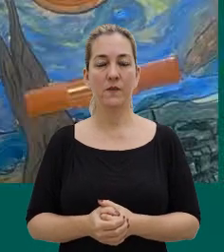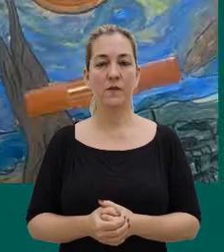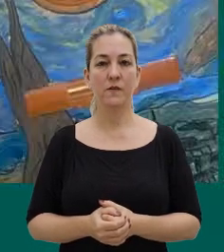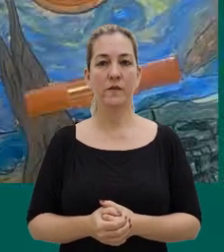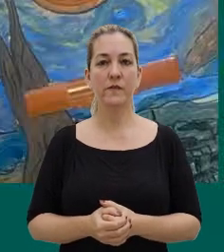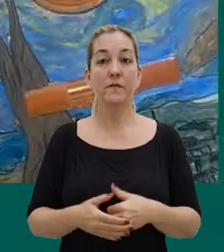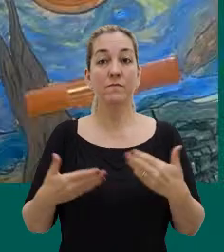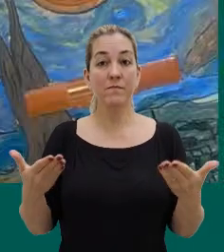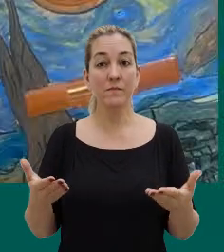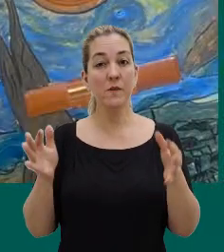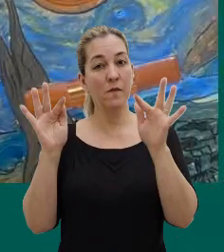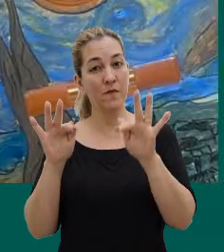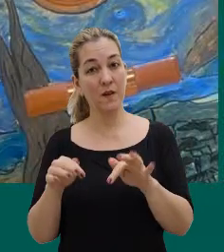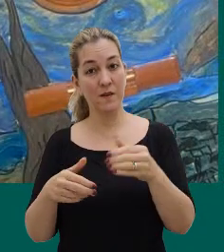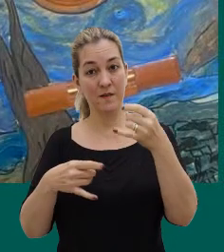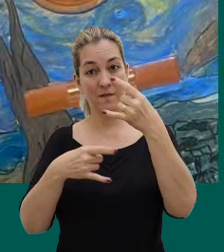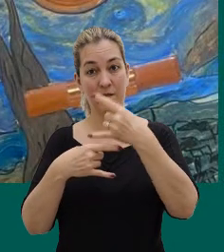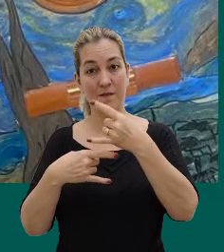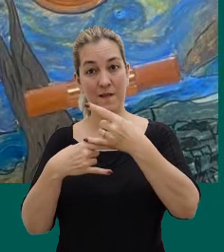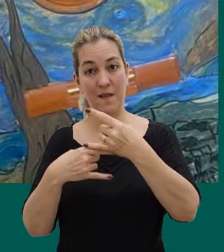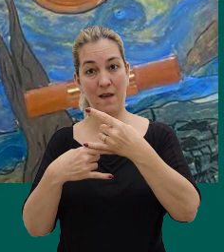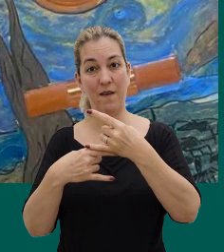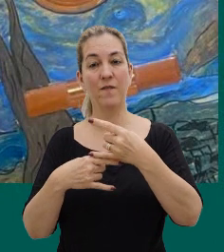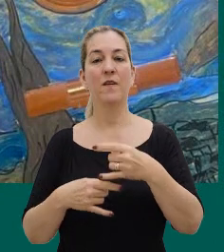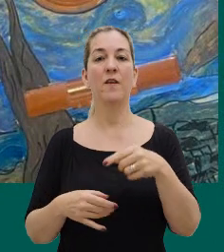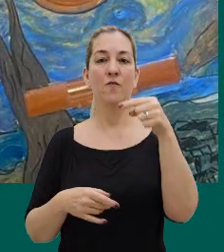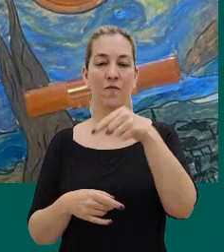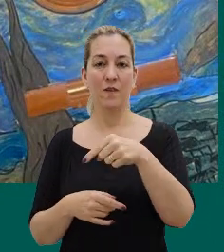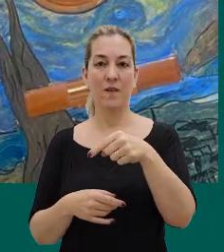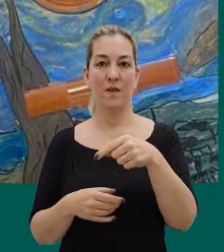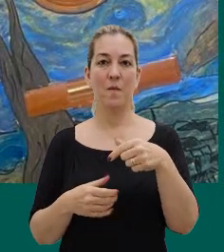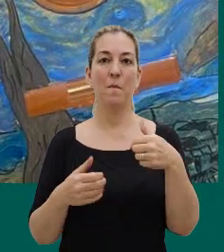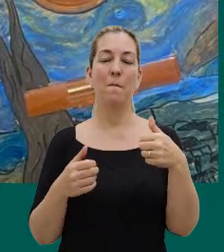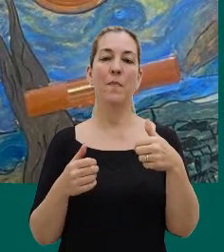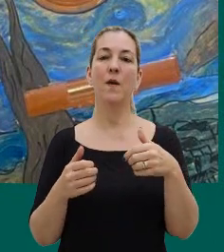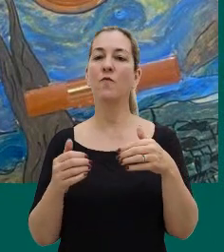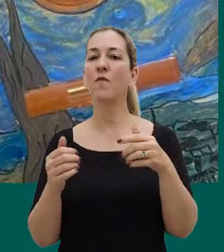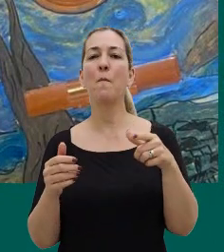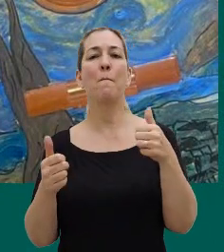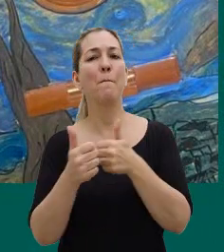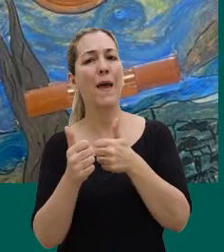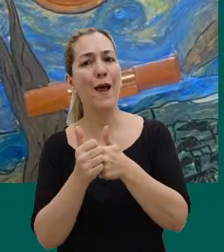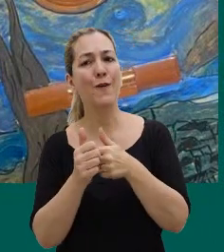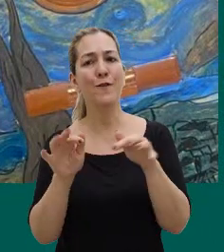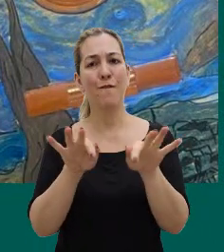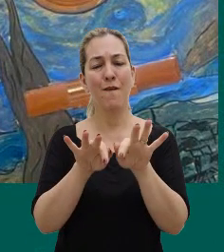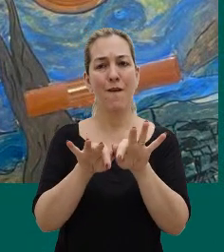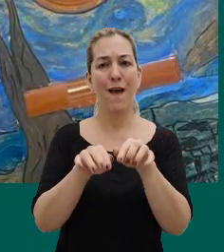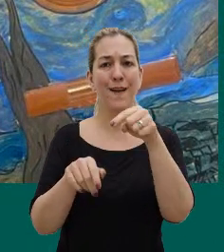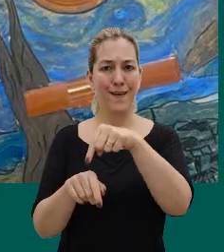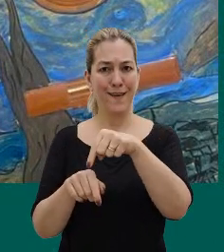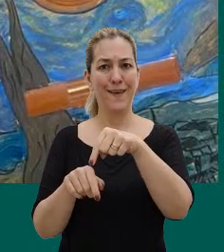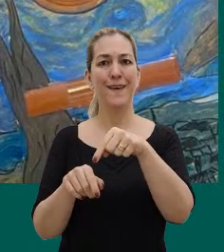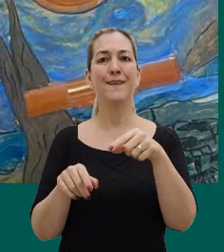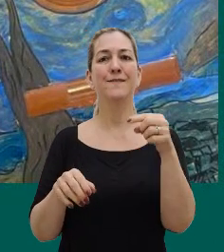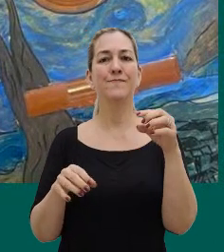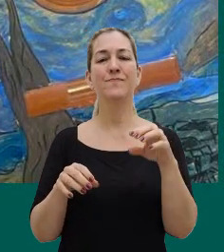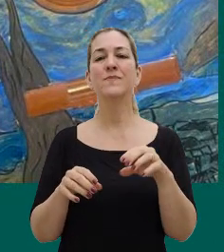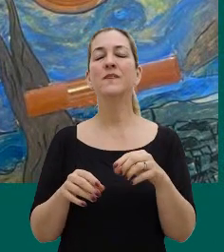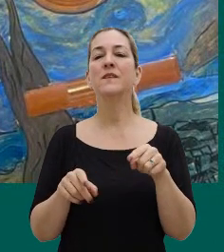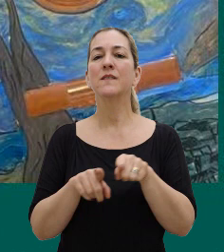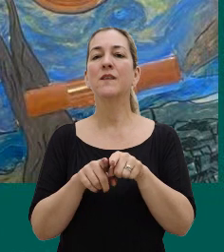Isso aí, pessoal, então, para encerrar a nossa live, quem estiver aqui pertinho da Fevale, aqui no campus, vai rolar um sarau agora, às